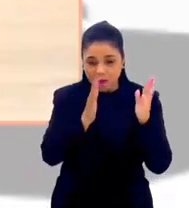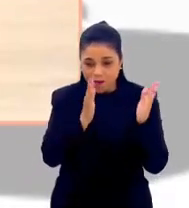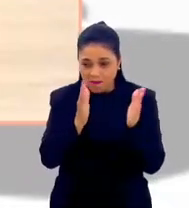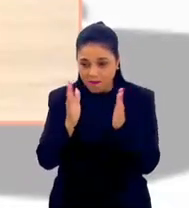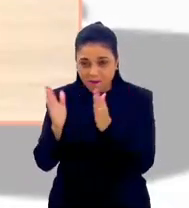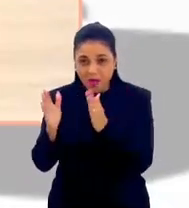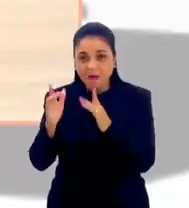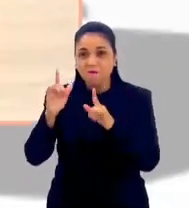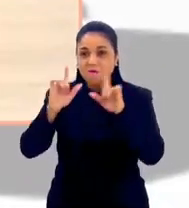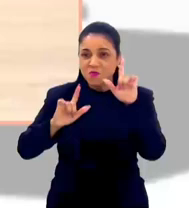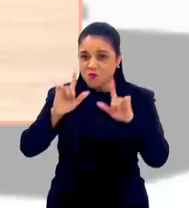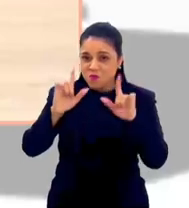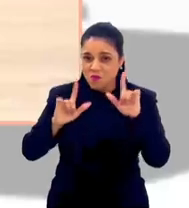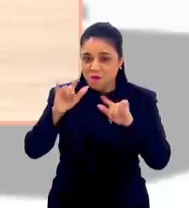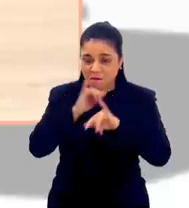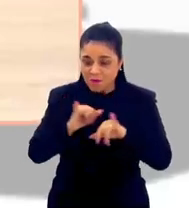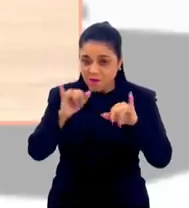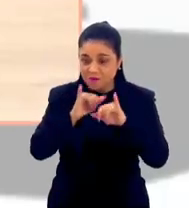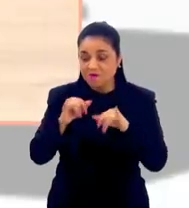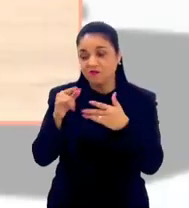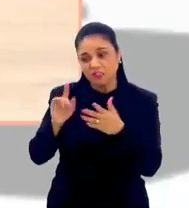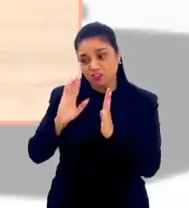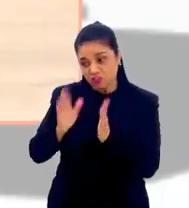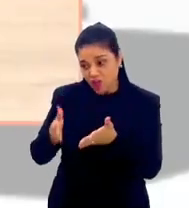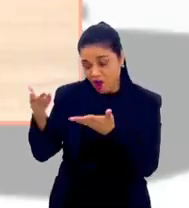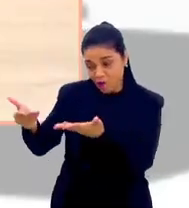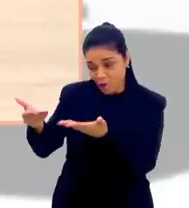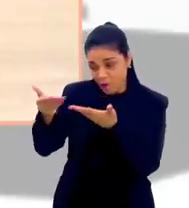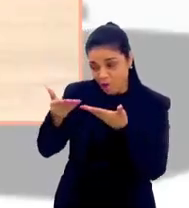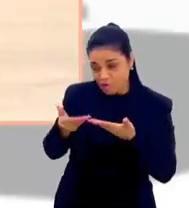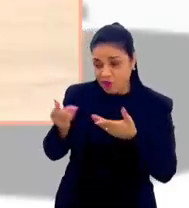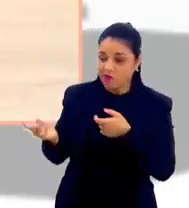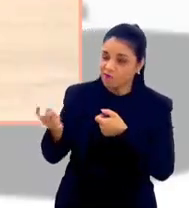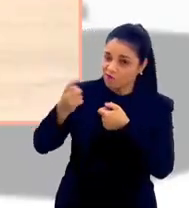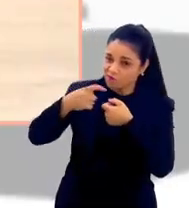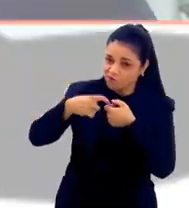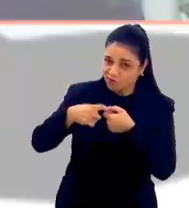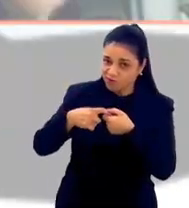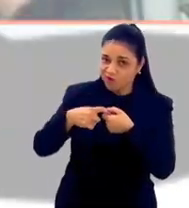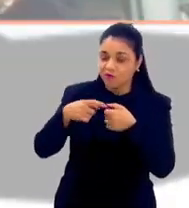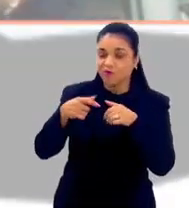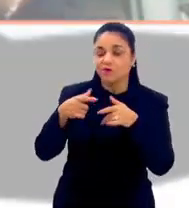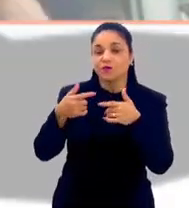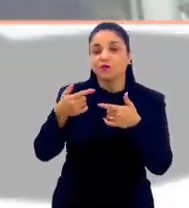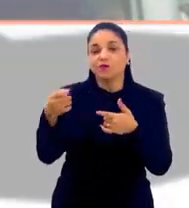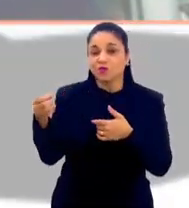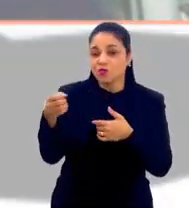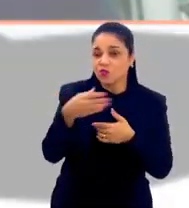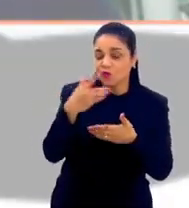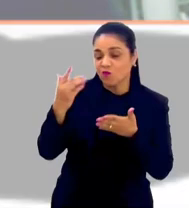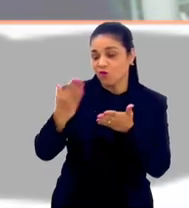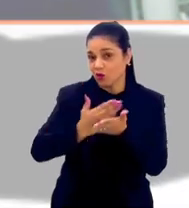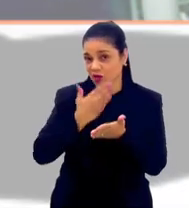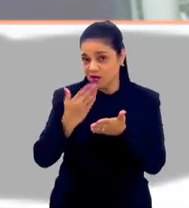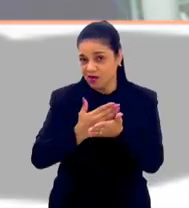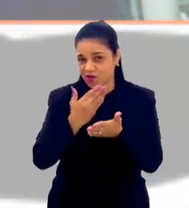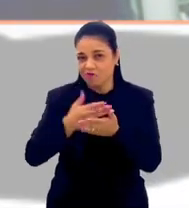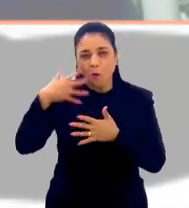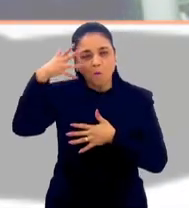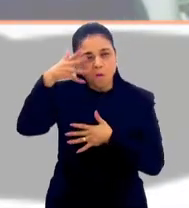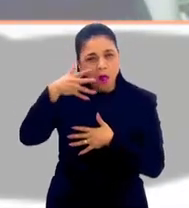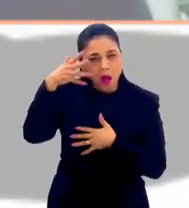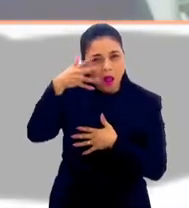uma série de programas, aliás você já está convidada para voltar quando você for lançar o seu livro, quando você for dar